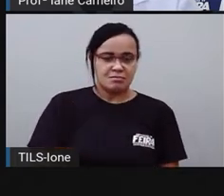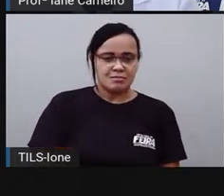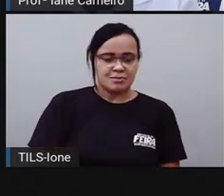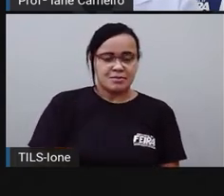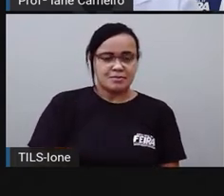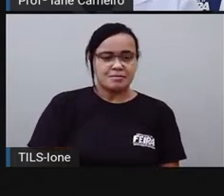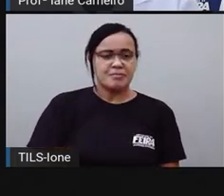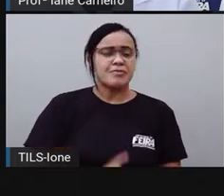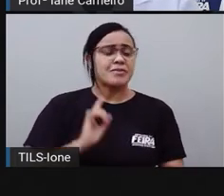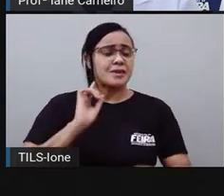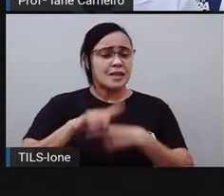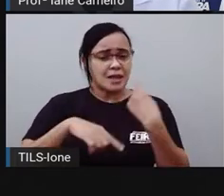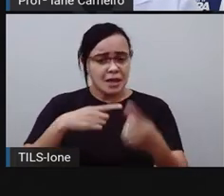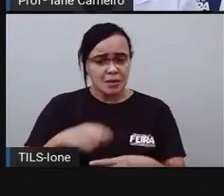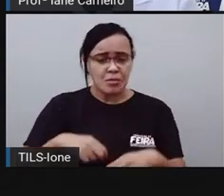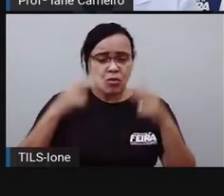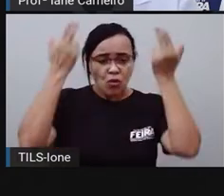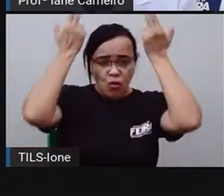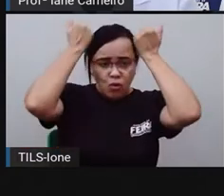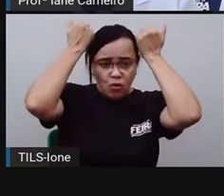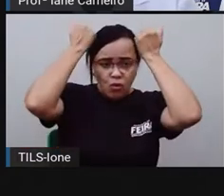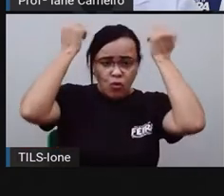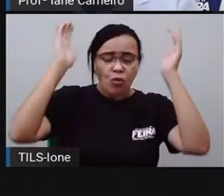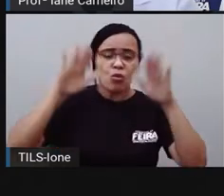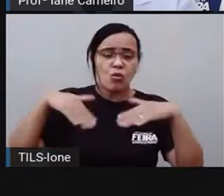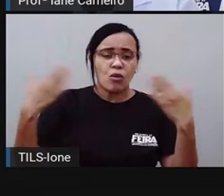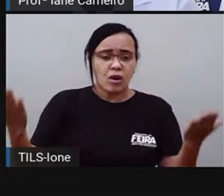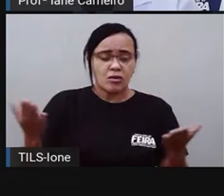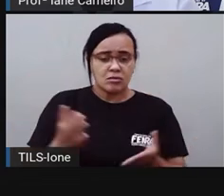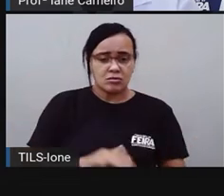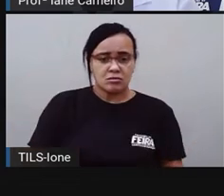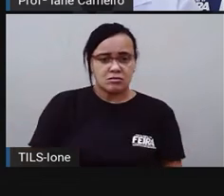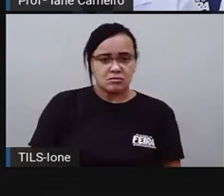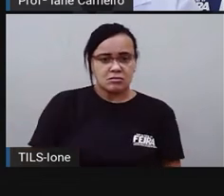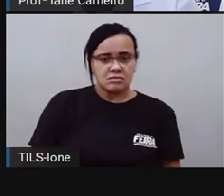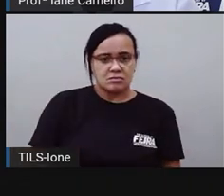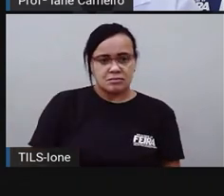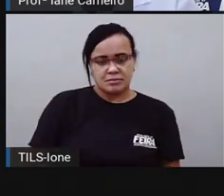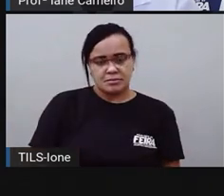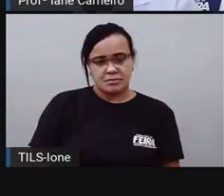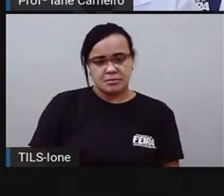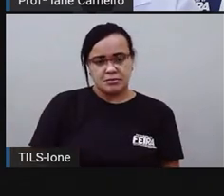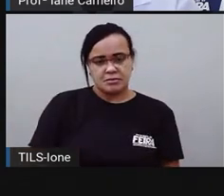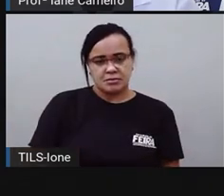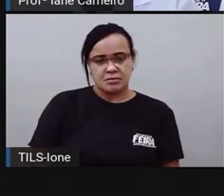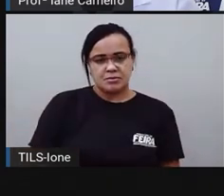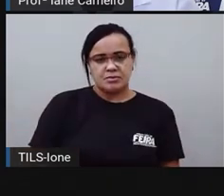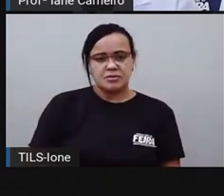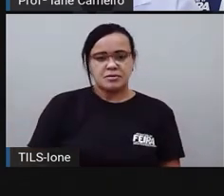Depois do coelho, quem é? Deixa a Pró apagar e colocar aqui.